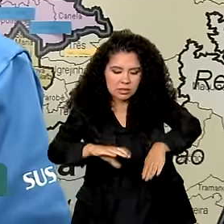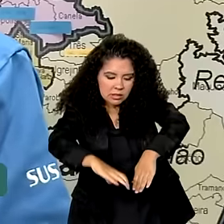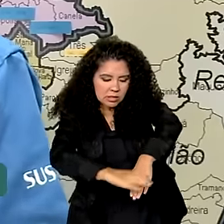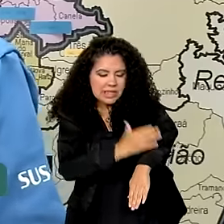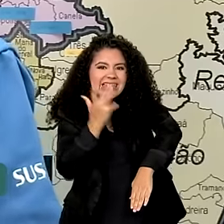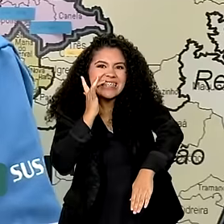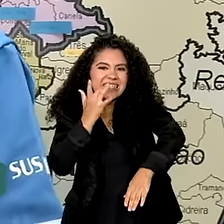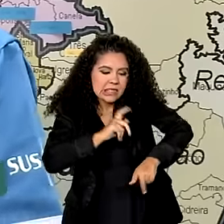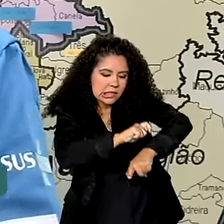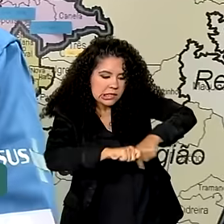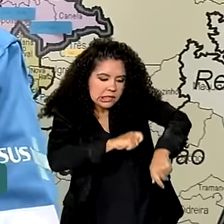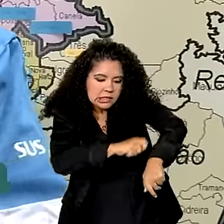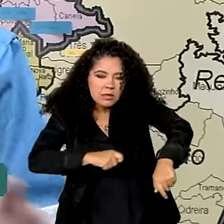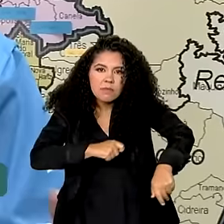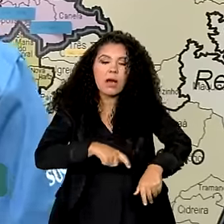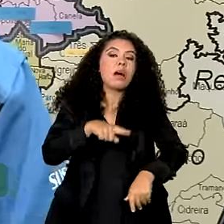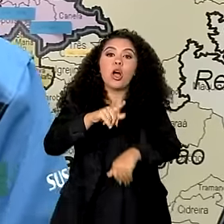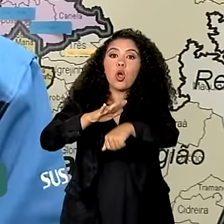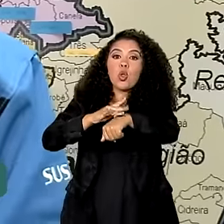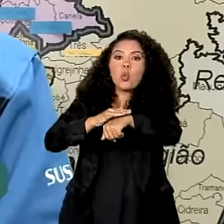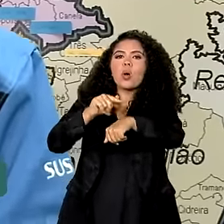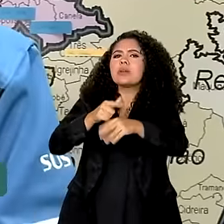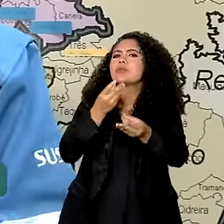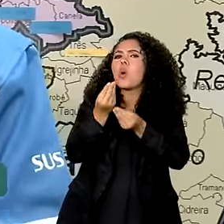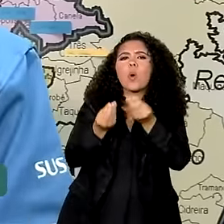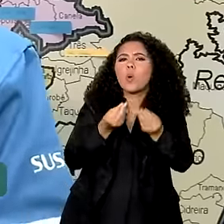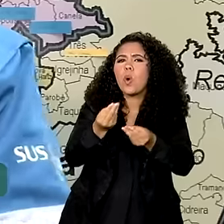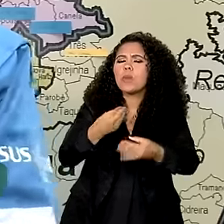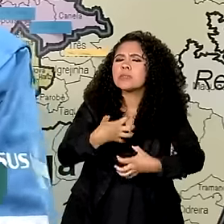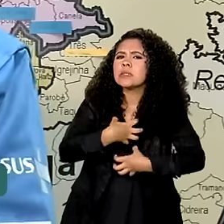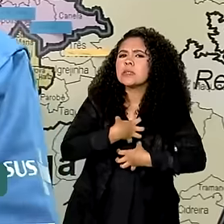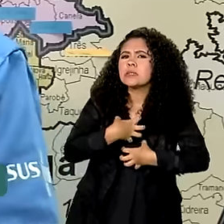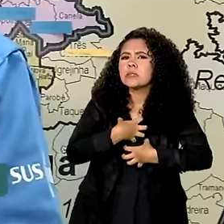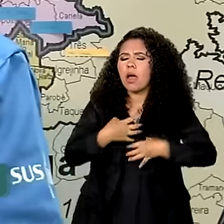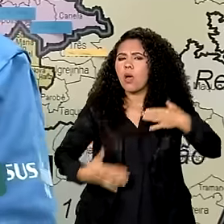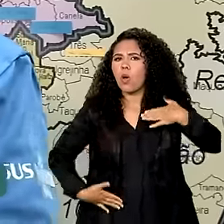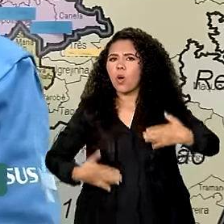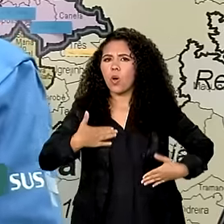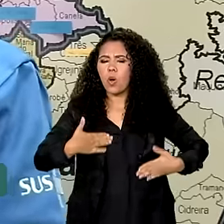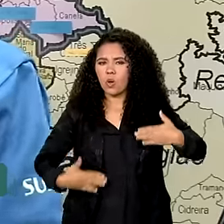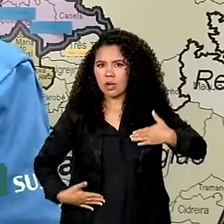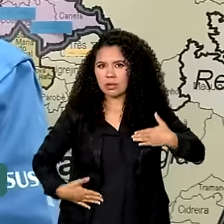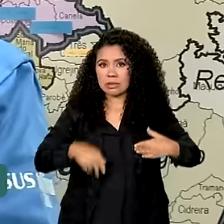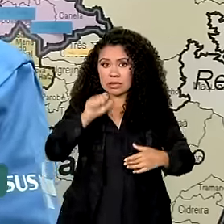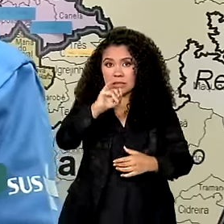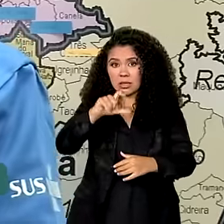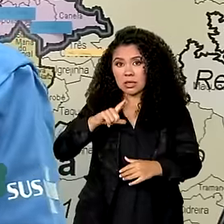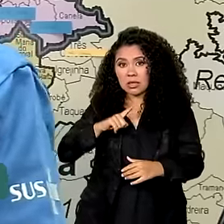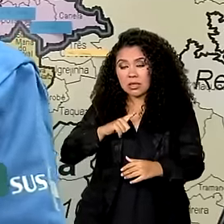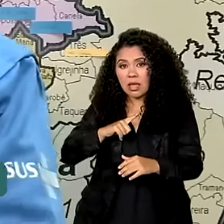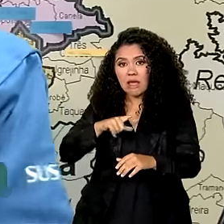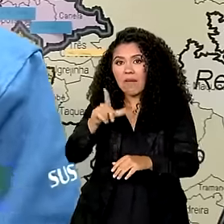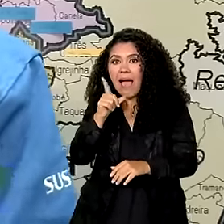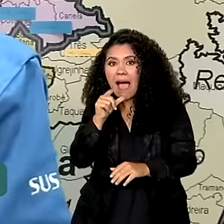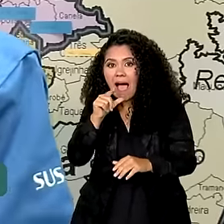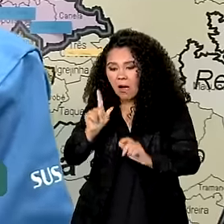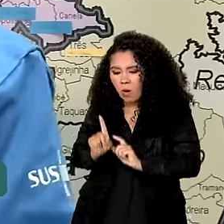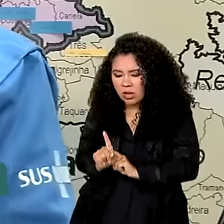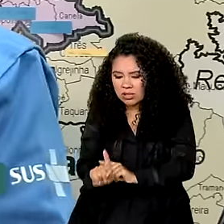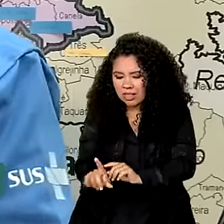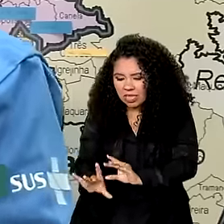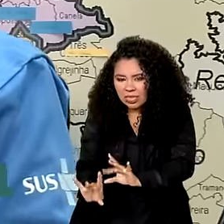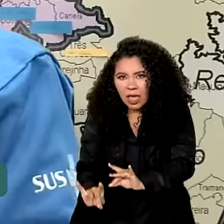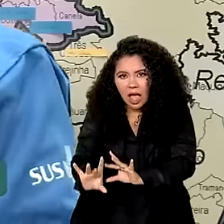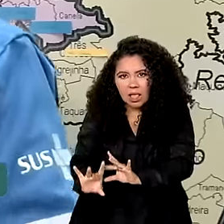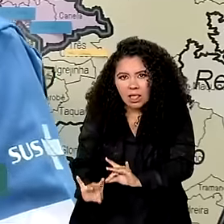É uma doença que ela inicia alguns dias depois do contato com essa água contaminada, com a lama,